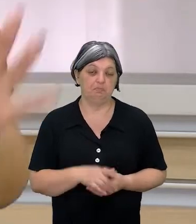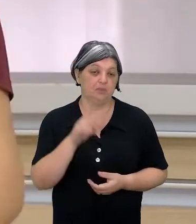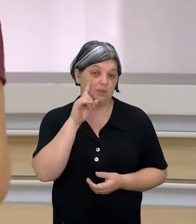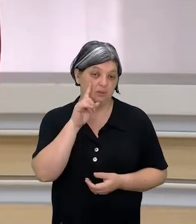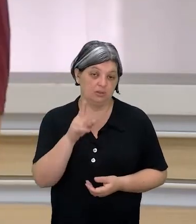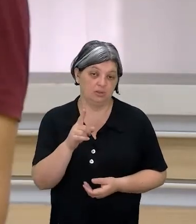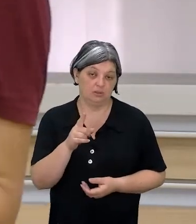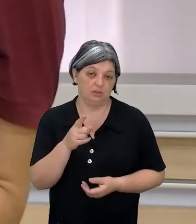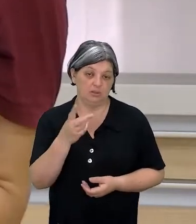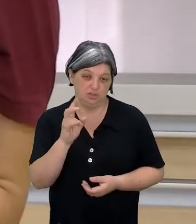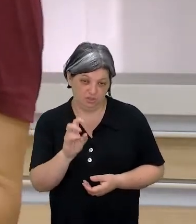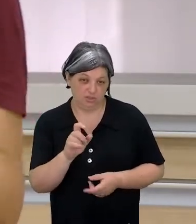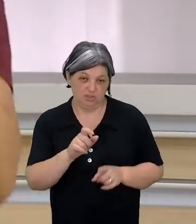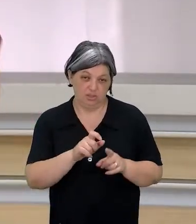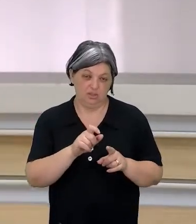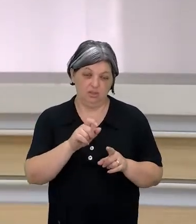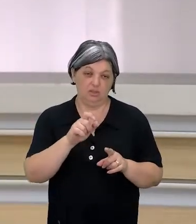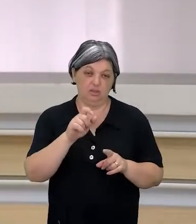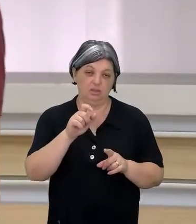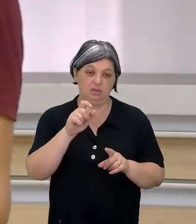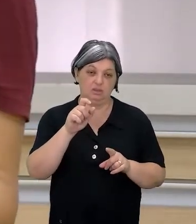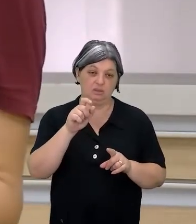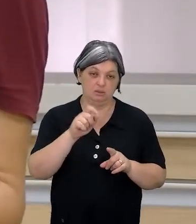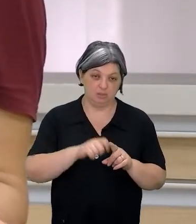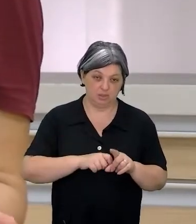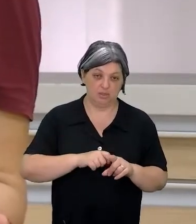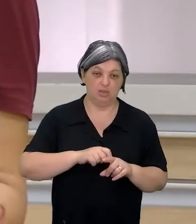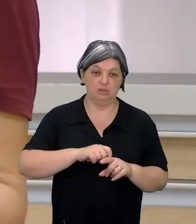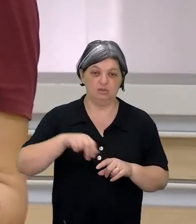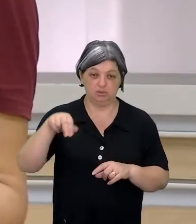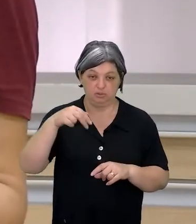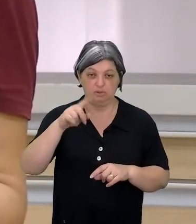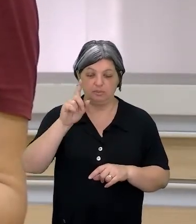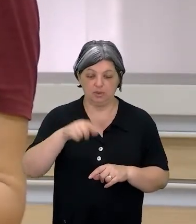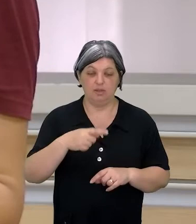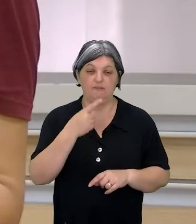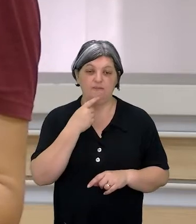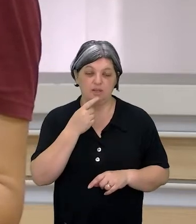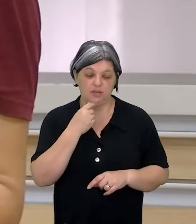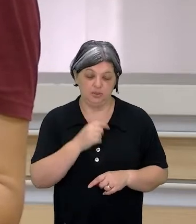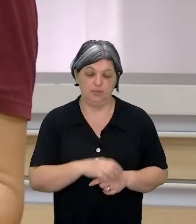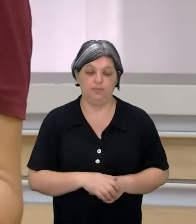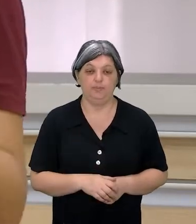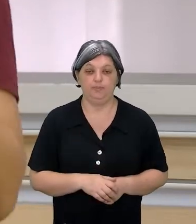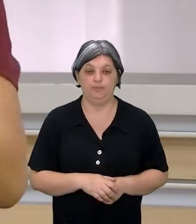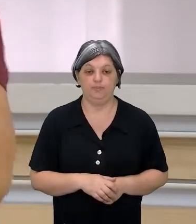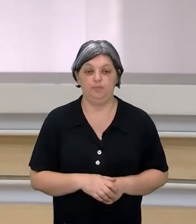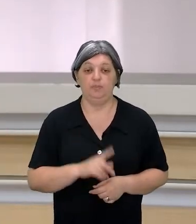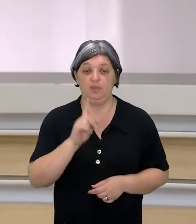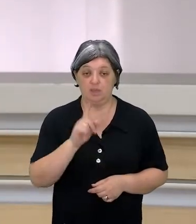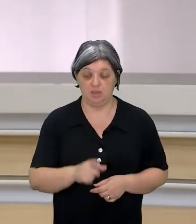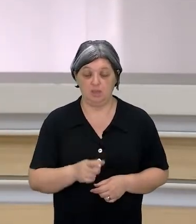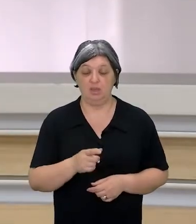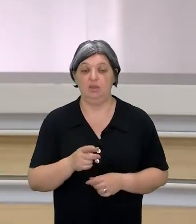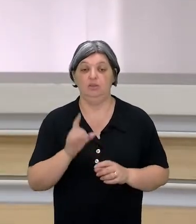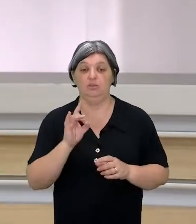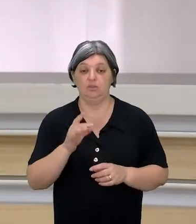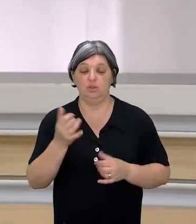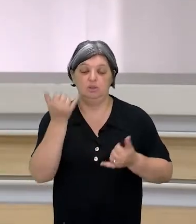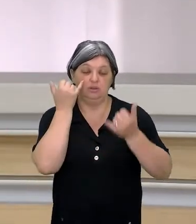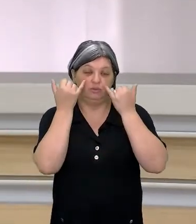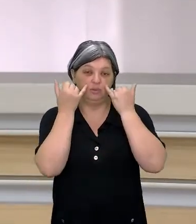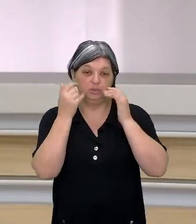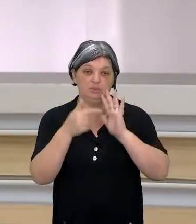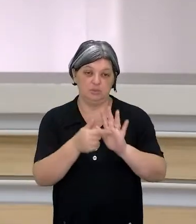15 feriado, é uma coisa, né? Isso é informar, eu só estou te dando a